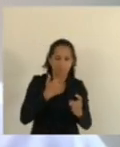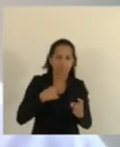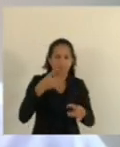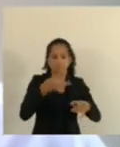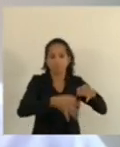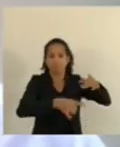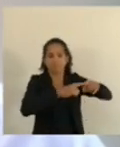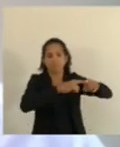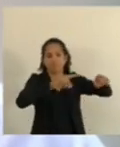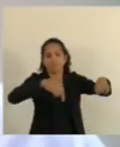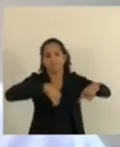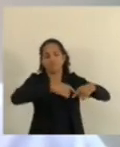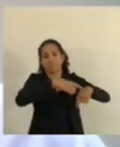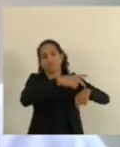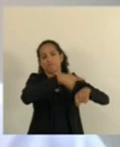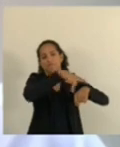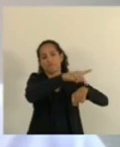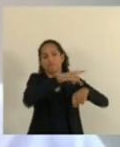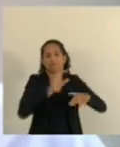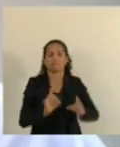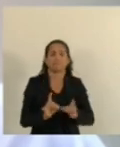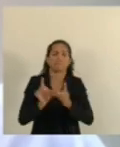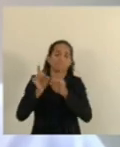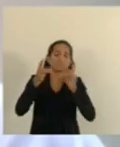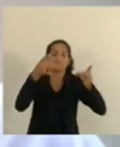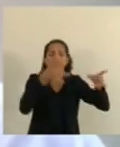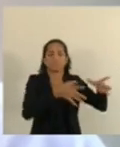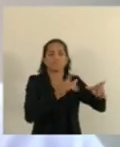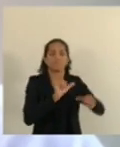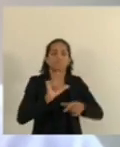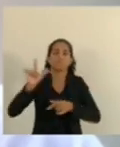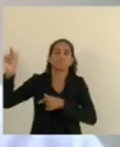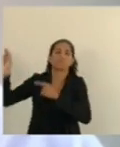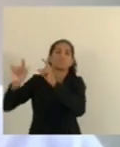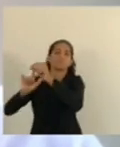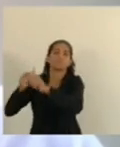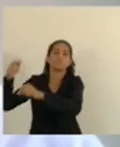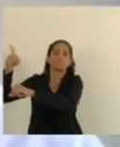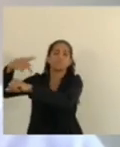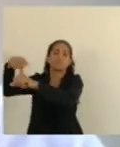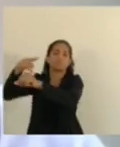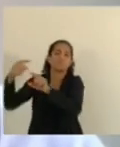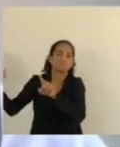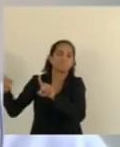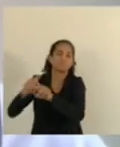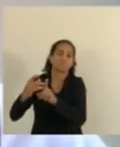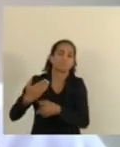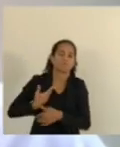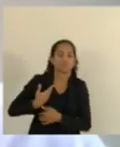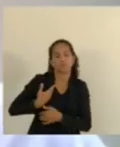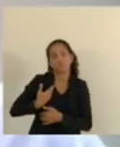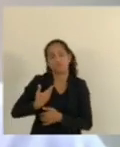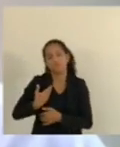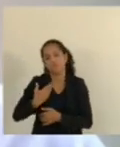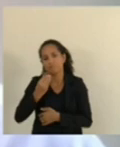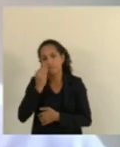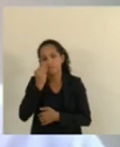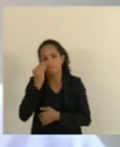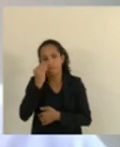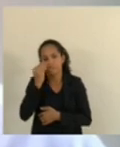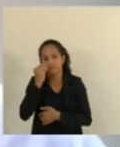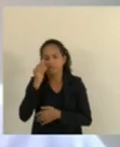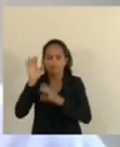terras Com esperança De que uma pátria Se torne Amiga Olhe com carinho Especial